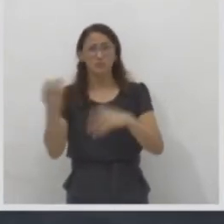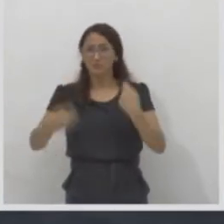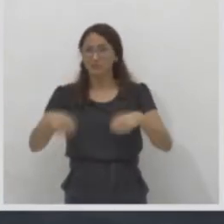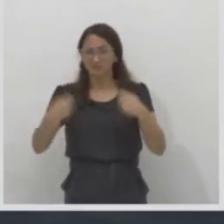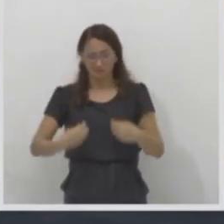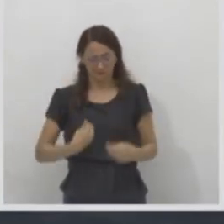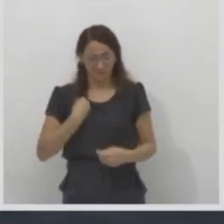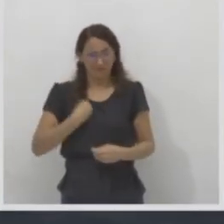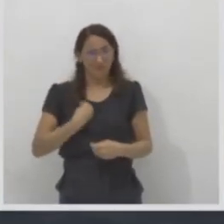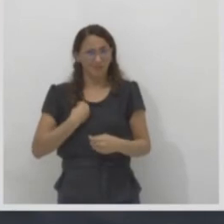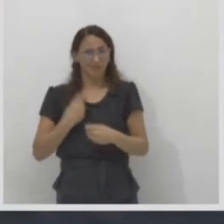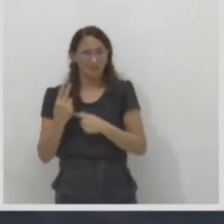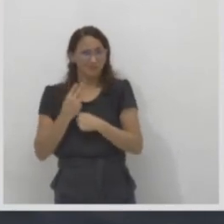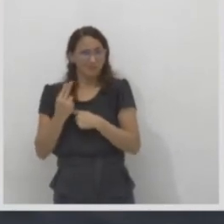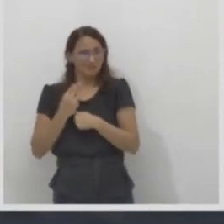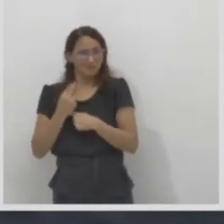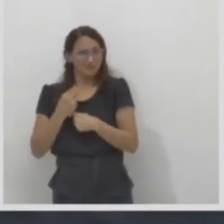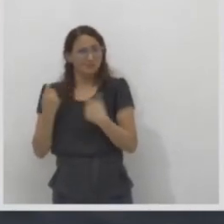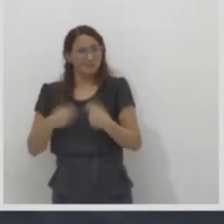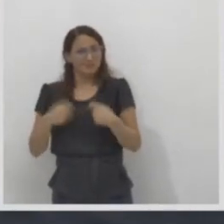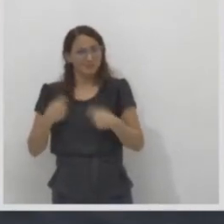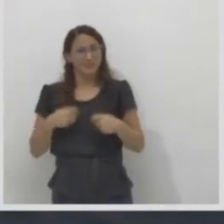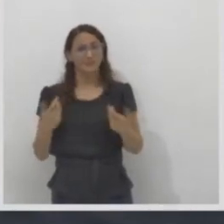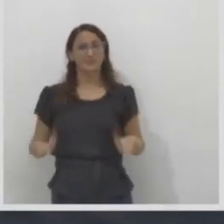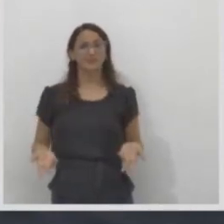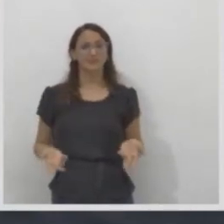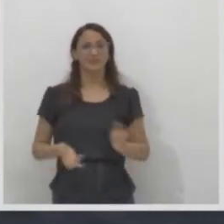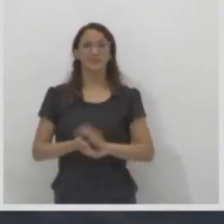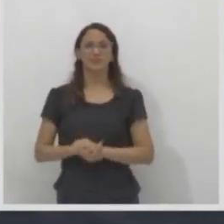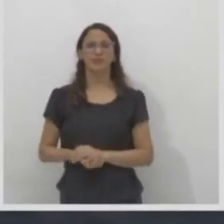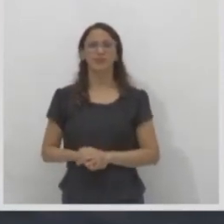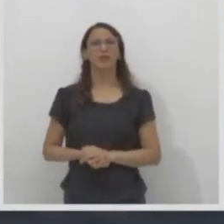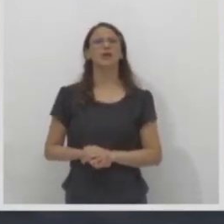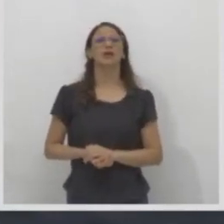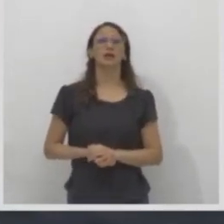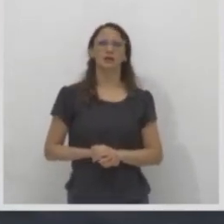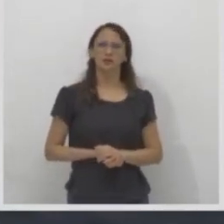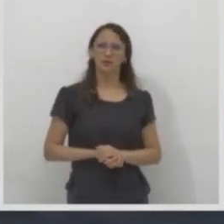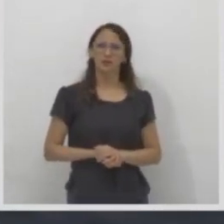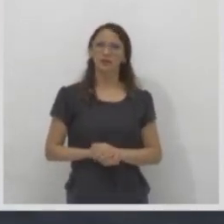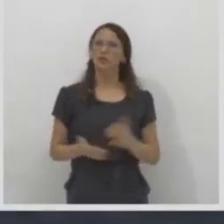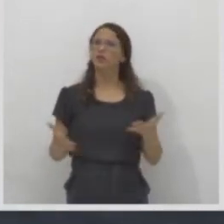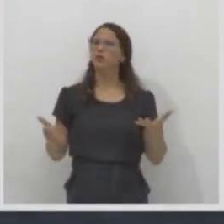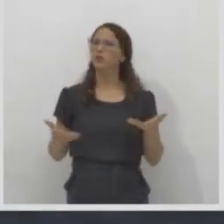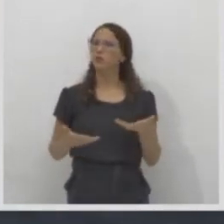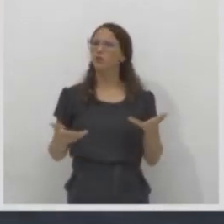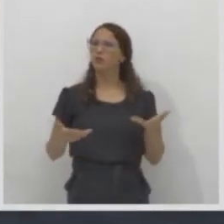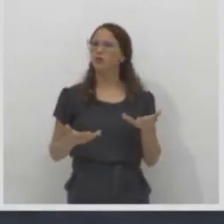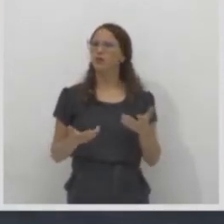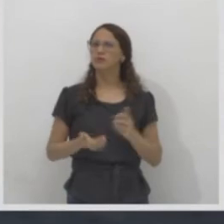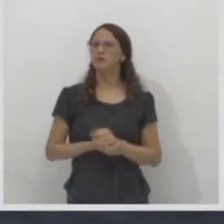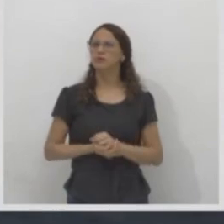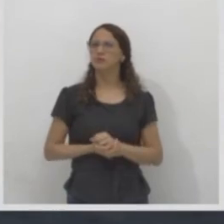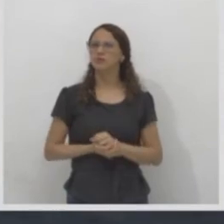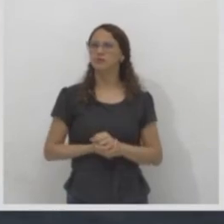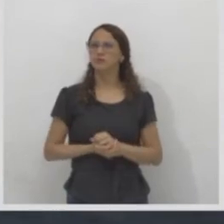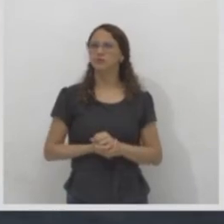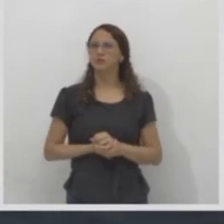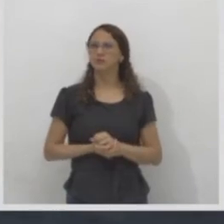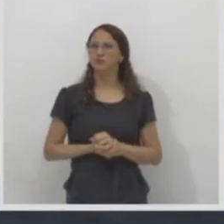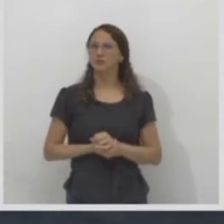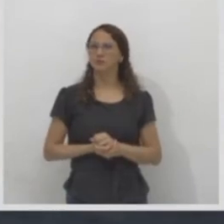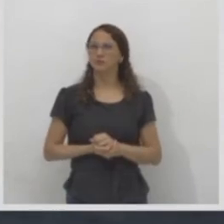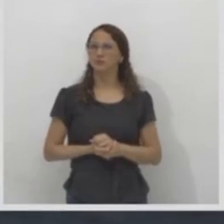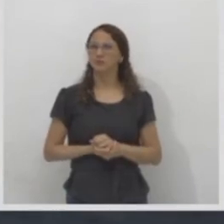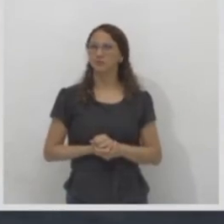é sobreviver. E existem hoje, professor, você deve estar na dúvida. Você colocou